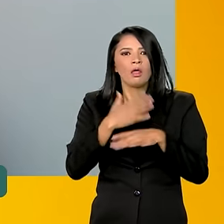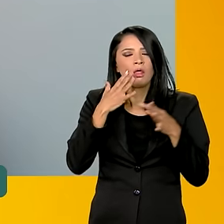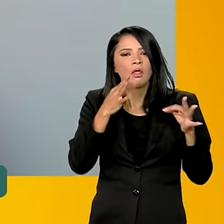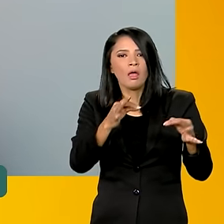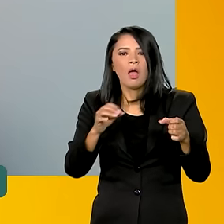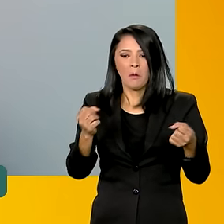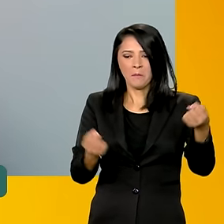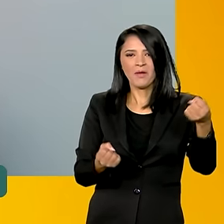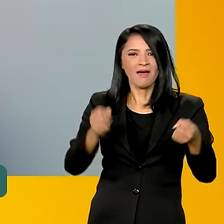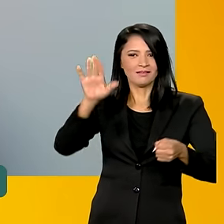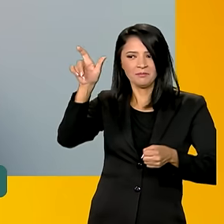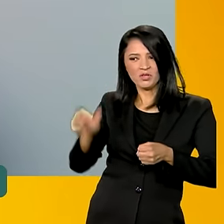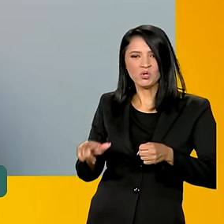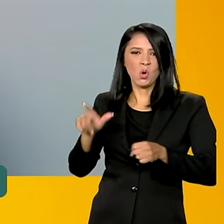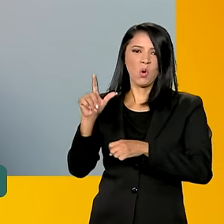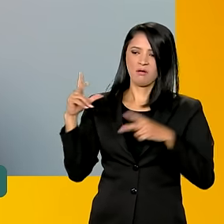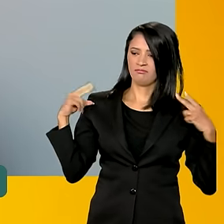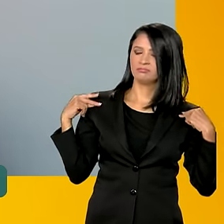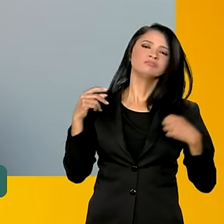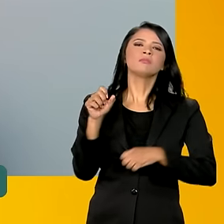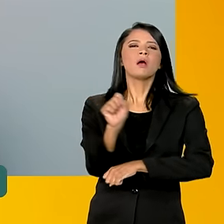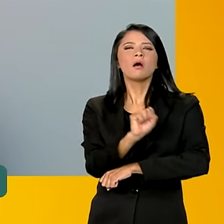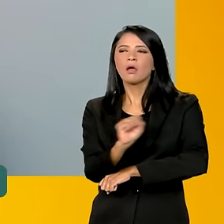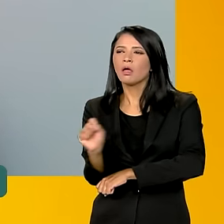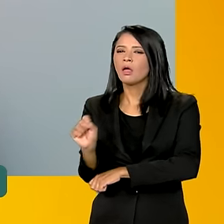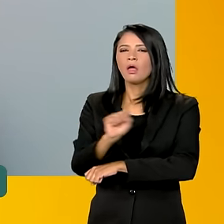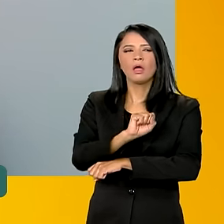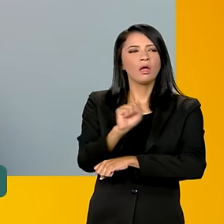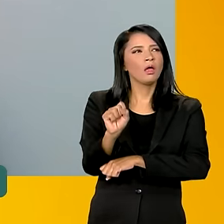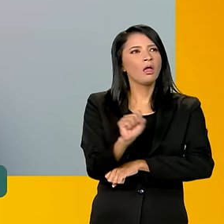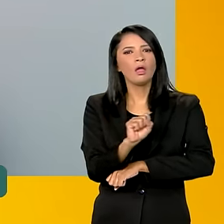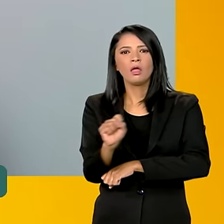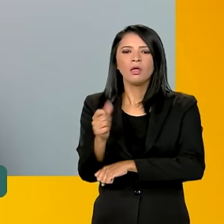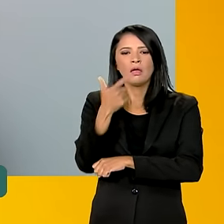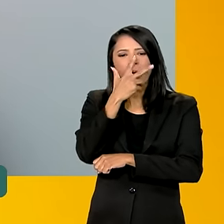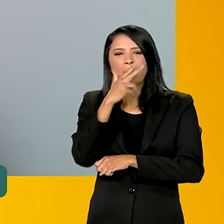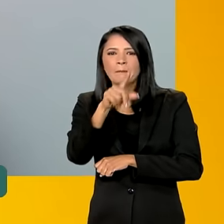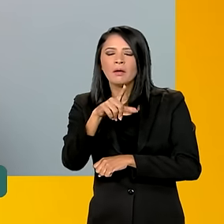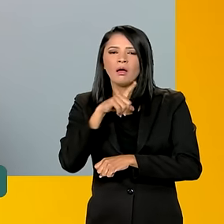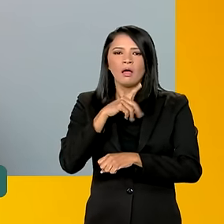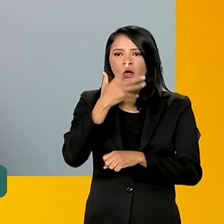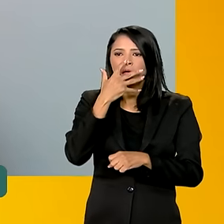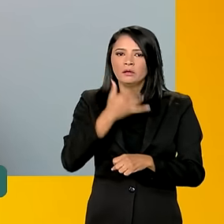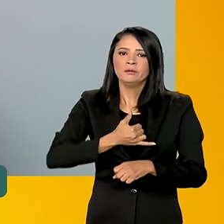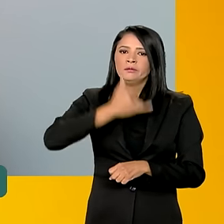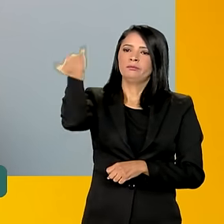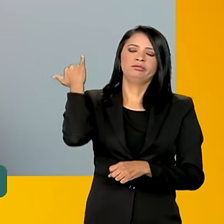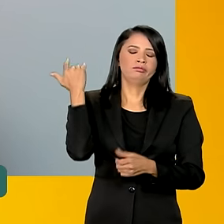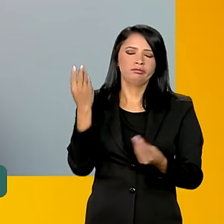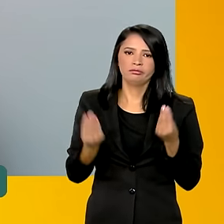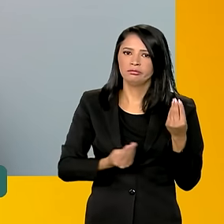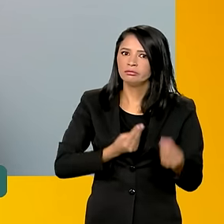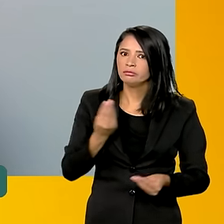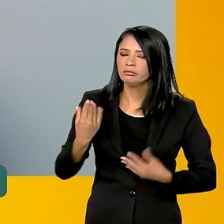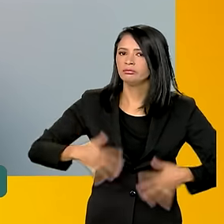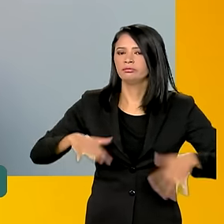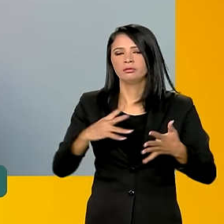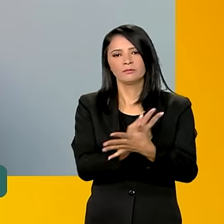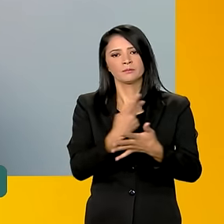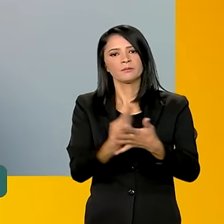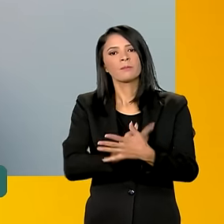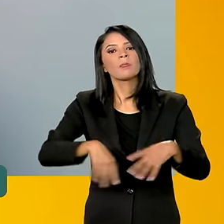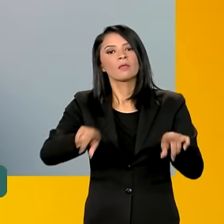motorista muitas das vezes dirige de forma a cometer uma irregularidade e as